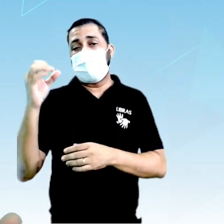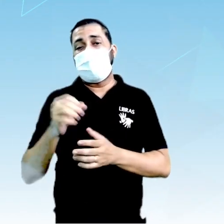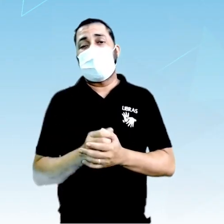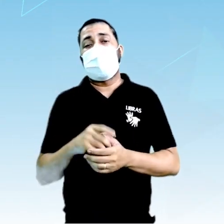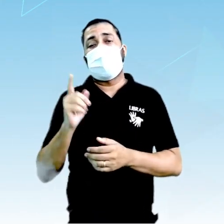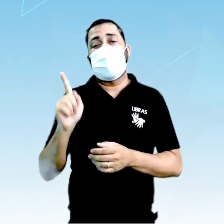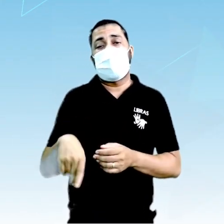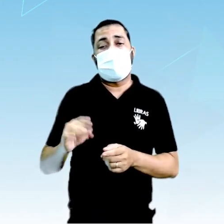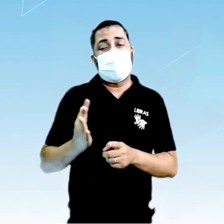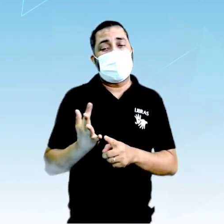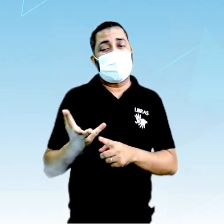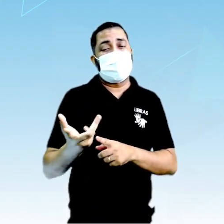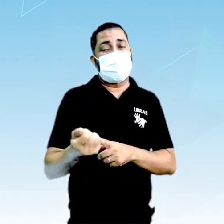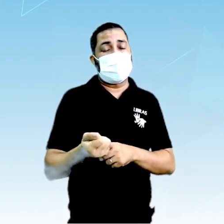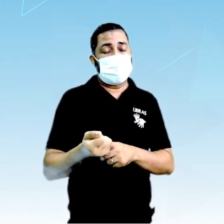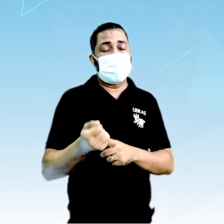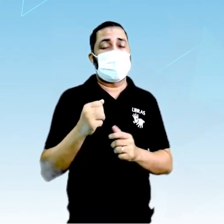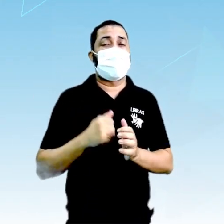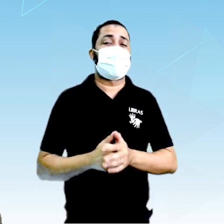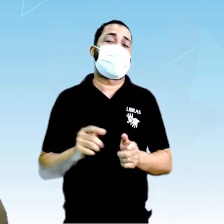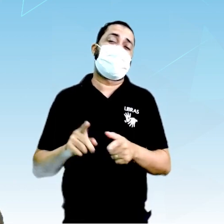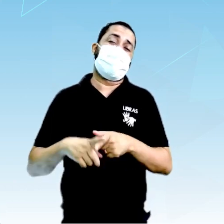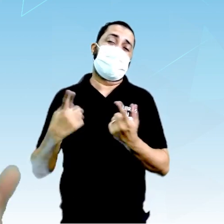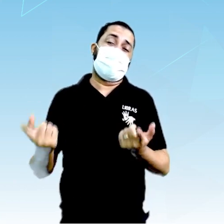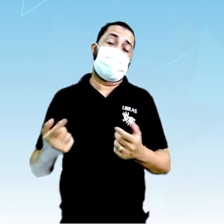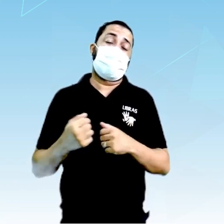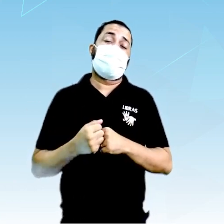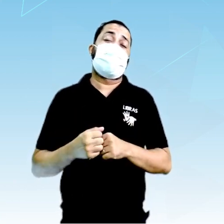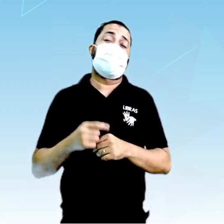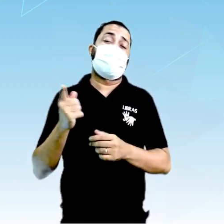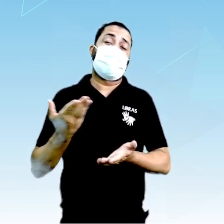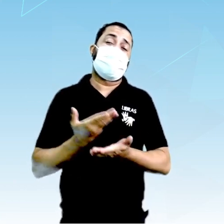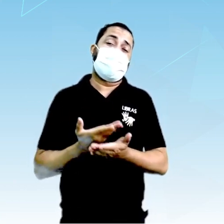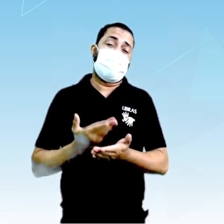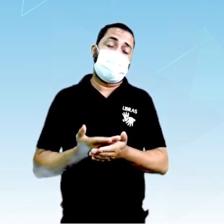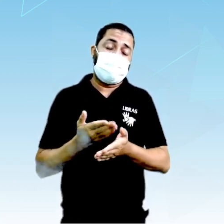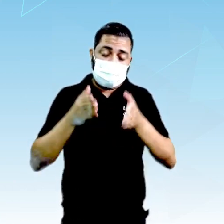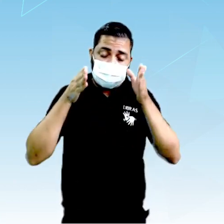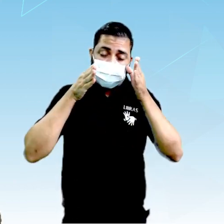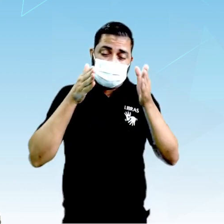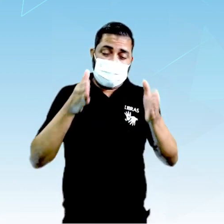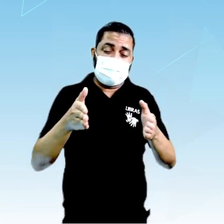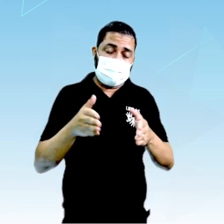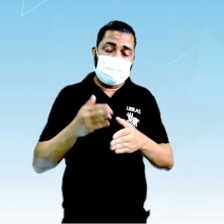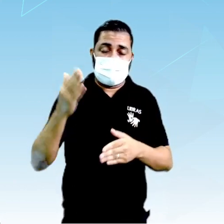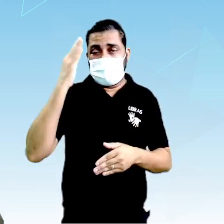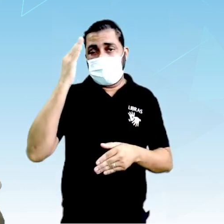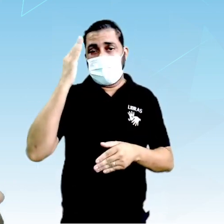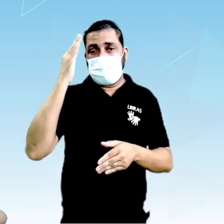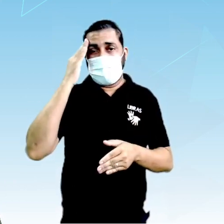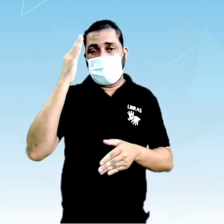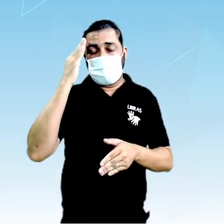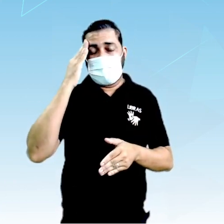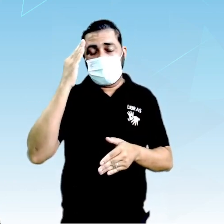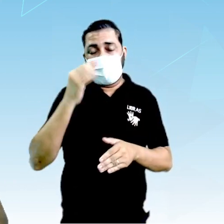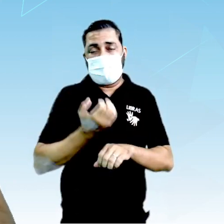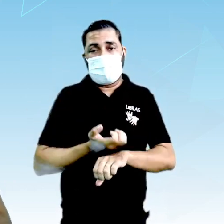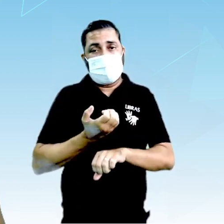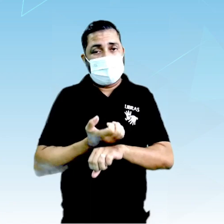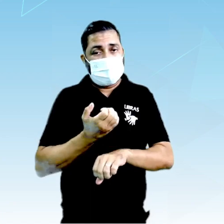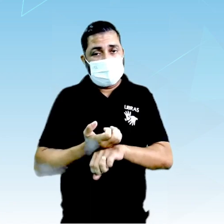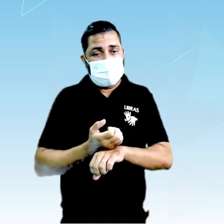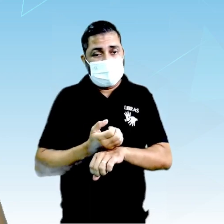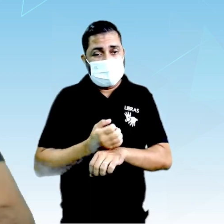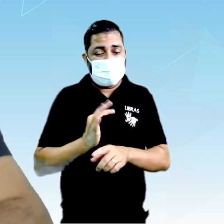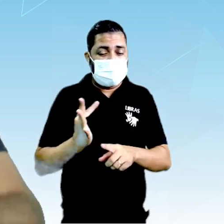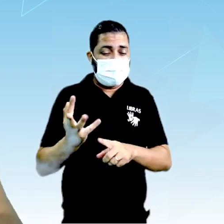verdade, a física, mas apesar de seus estudos serem voltados para a compreensão da matéria do ponto